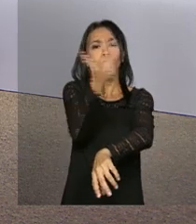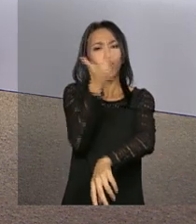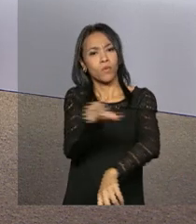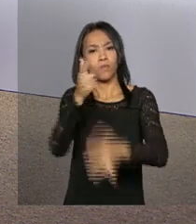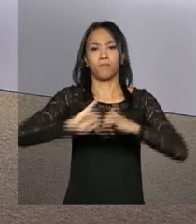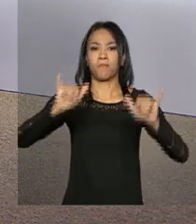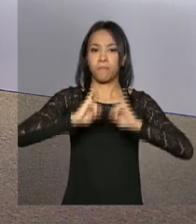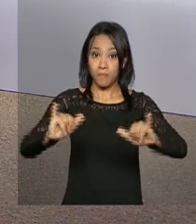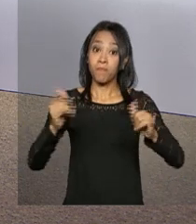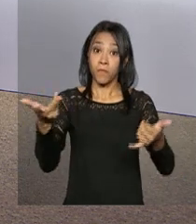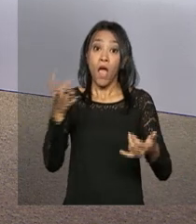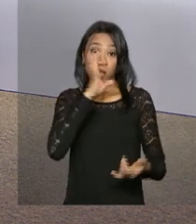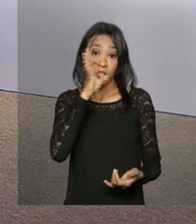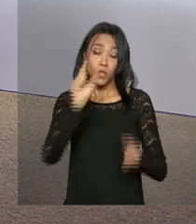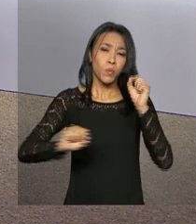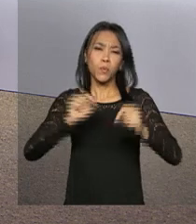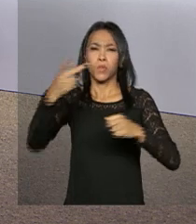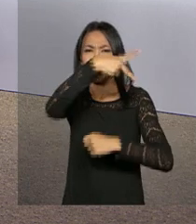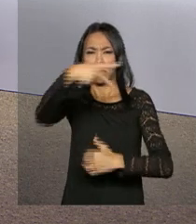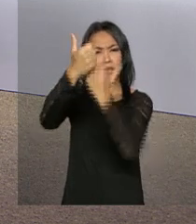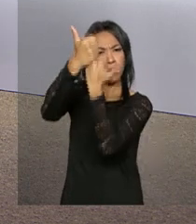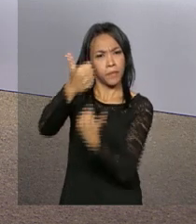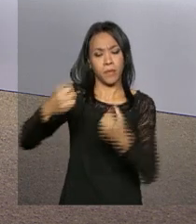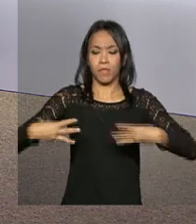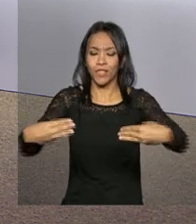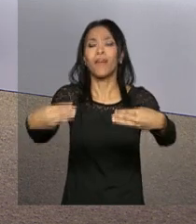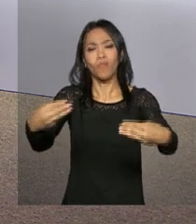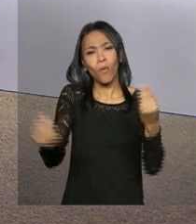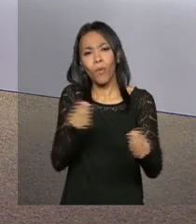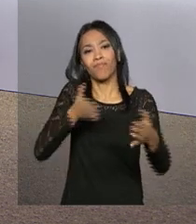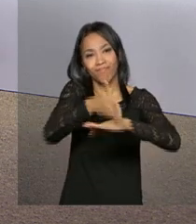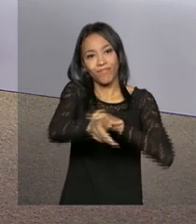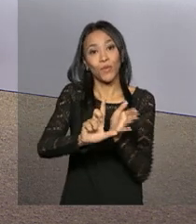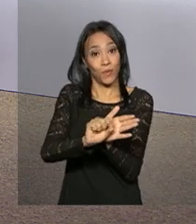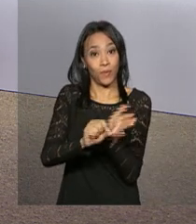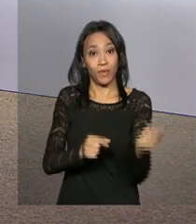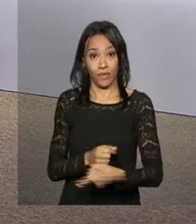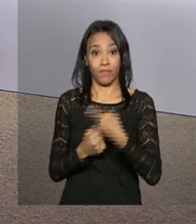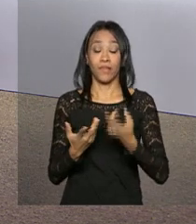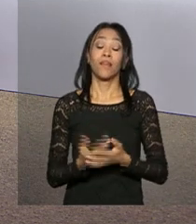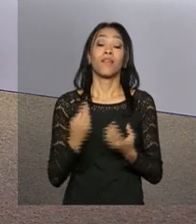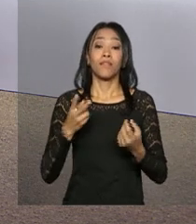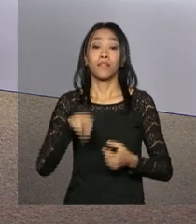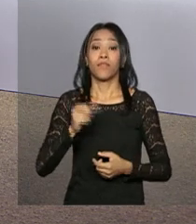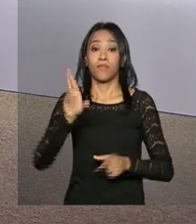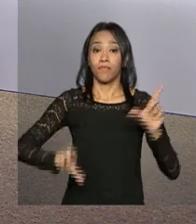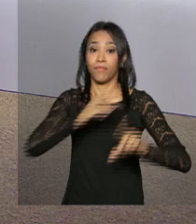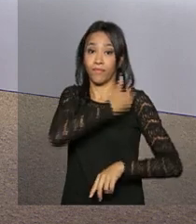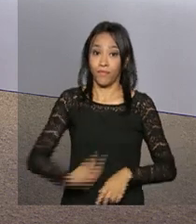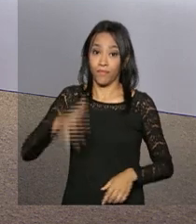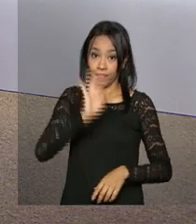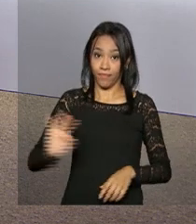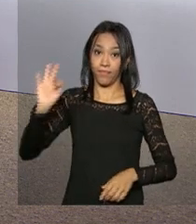com outras informações. Acompanhe as novidades do Executivo Federal também nas nossas redes sociais. Continue com a gente, NBR, a TV